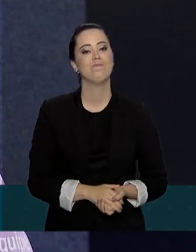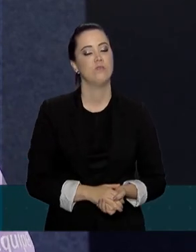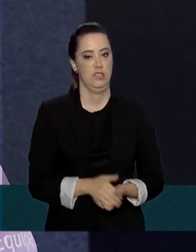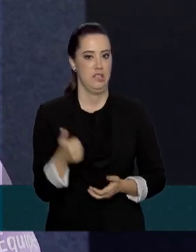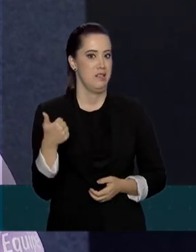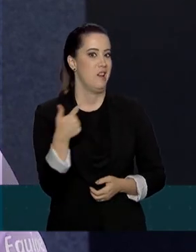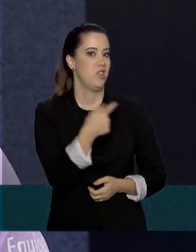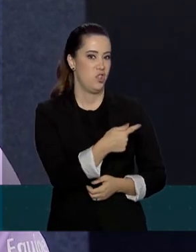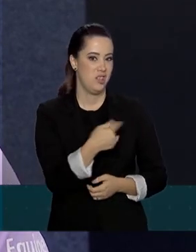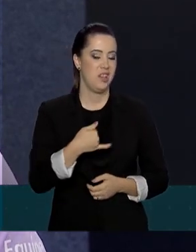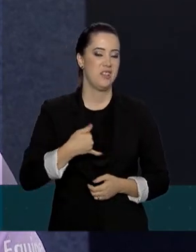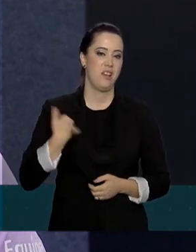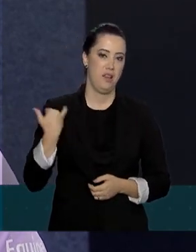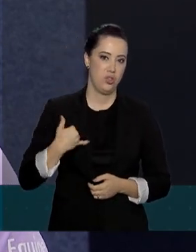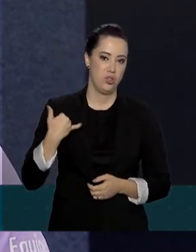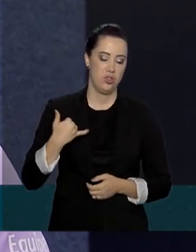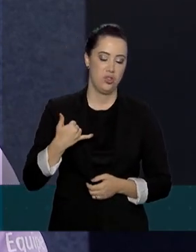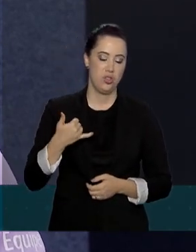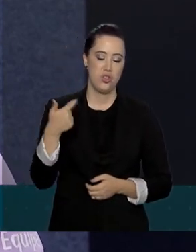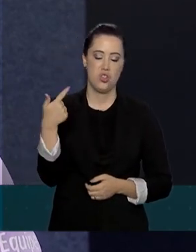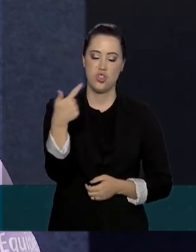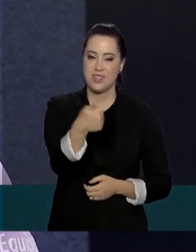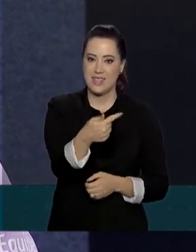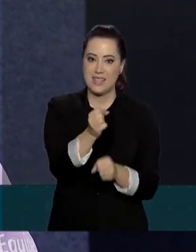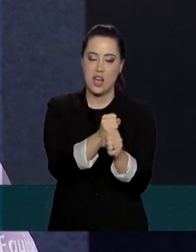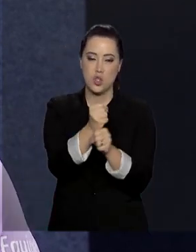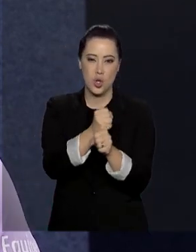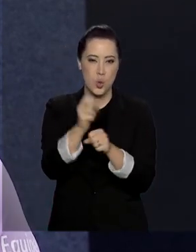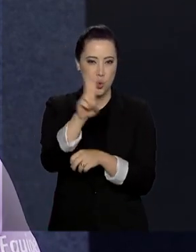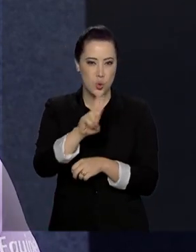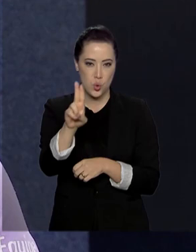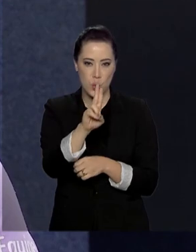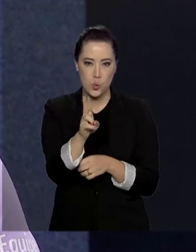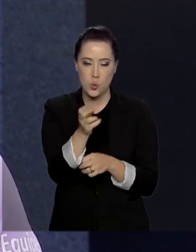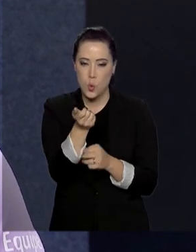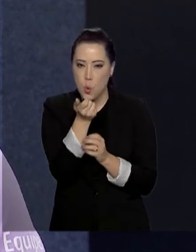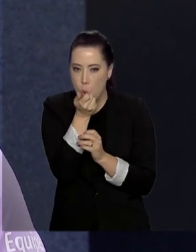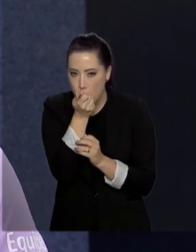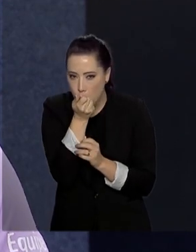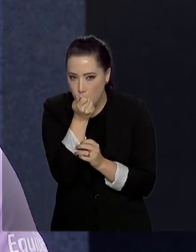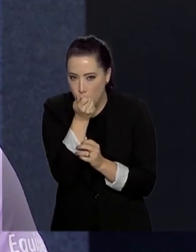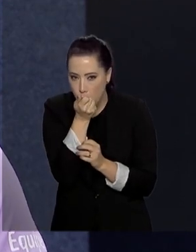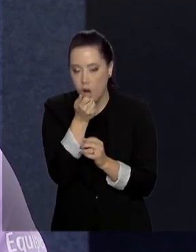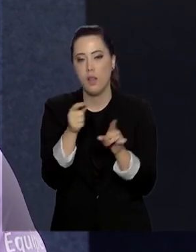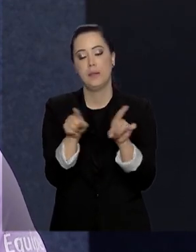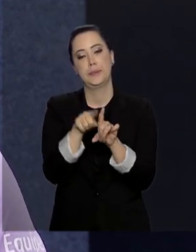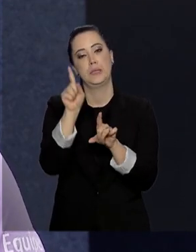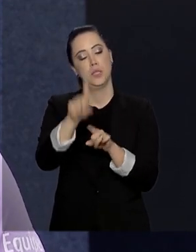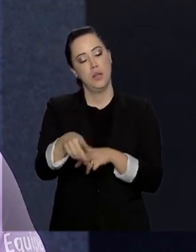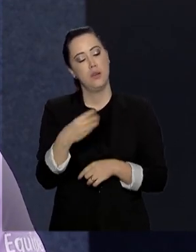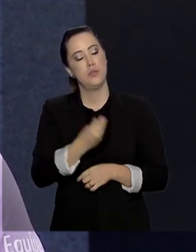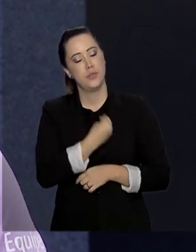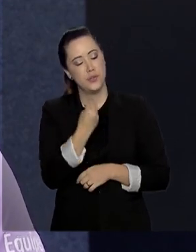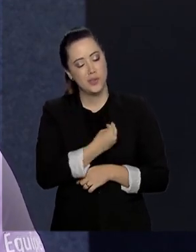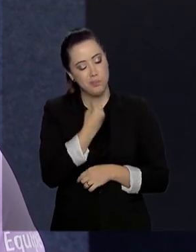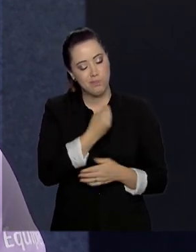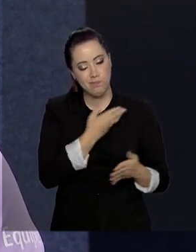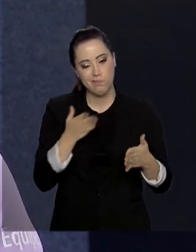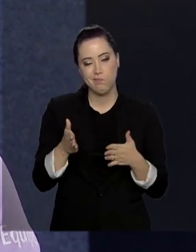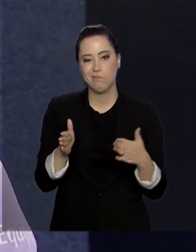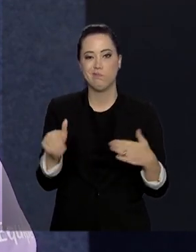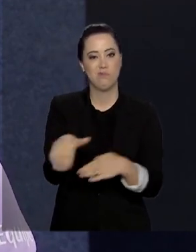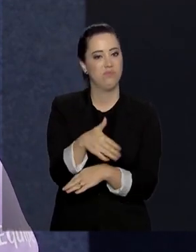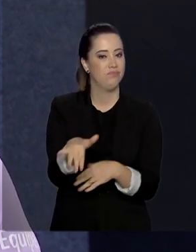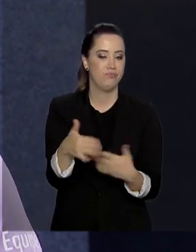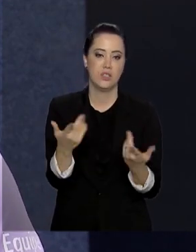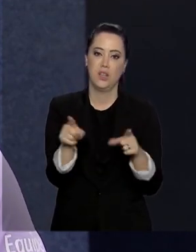Os últimos sete anos eu estava no craque, eu cheguei a morar na rua, eu tive problemas judiciais seríssimos. Antes de